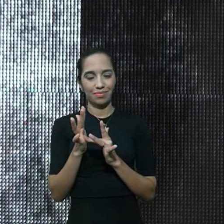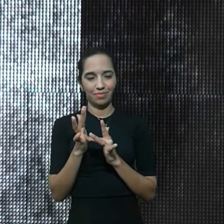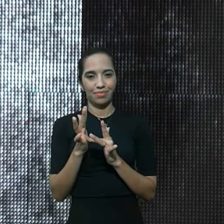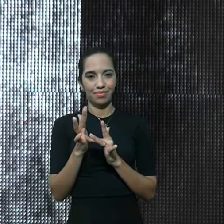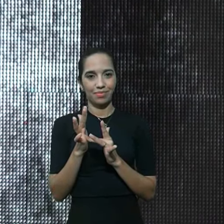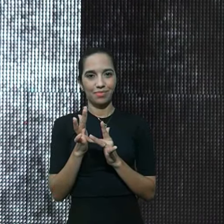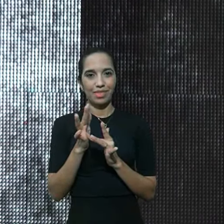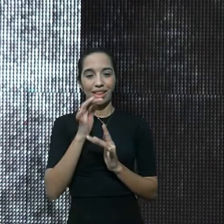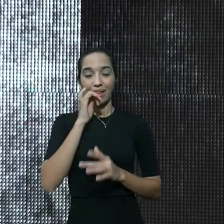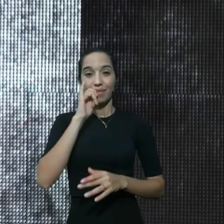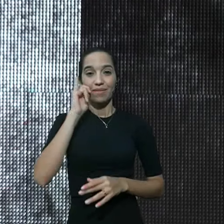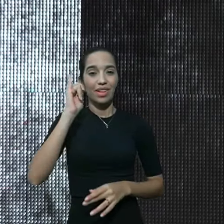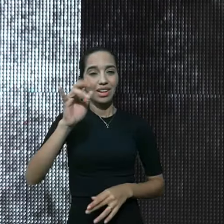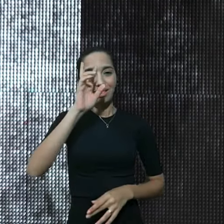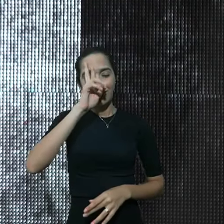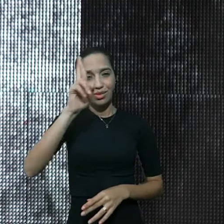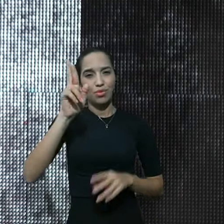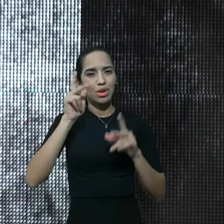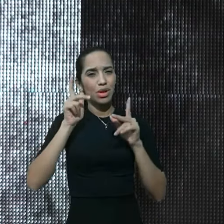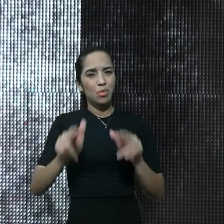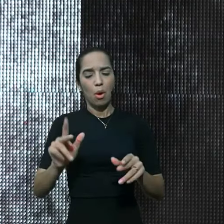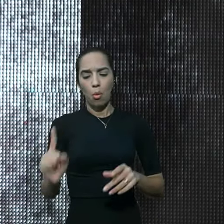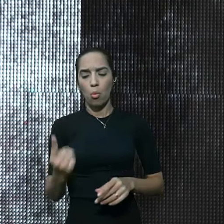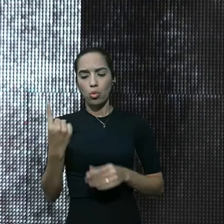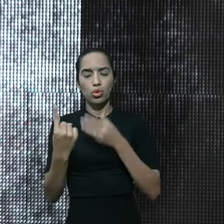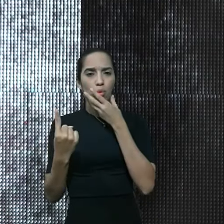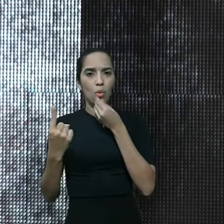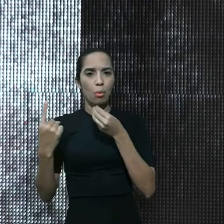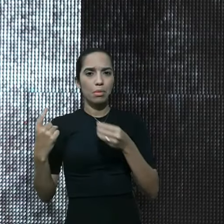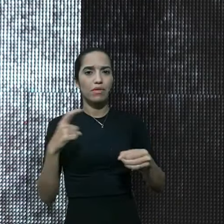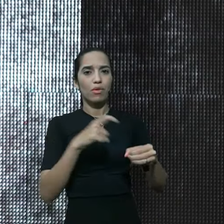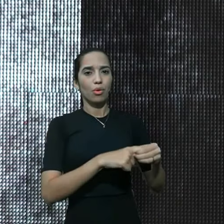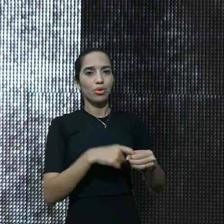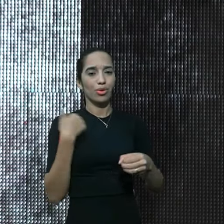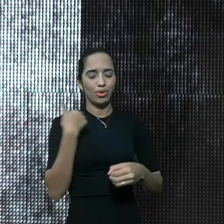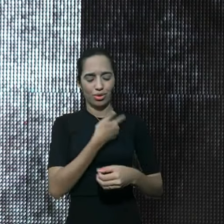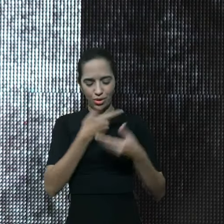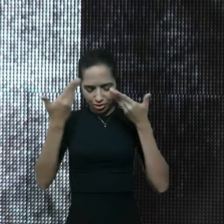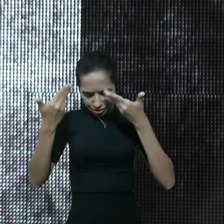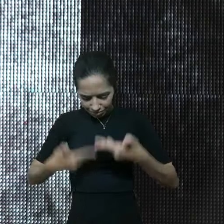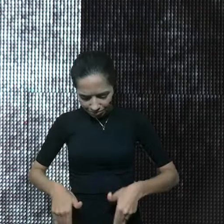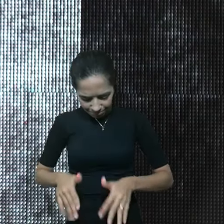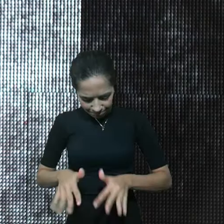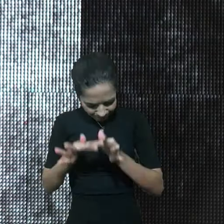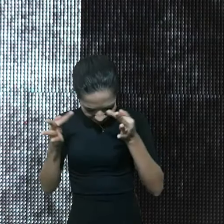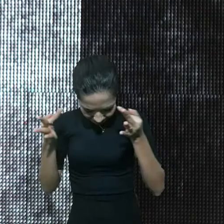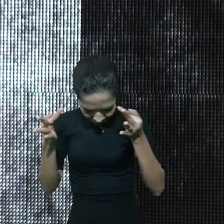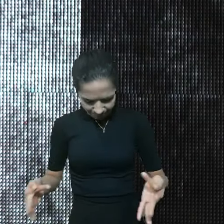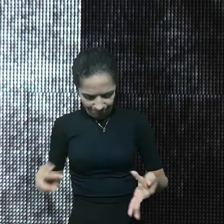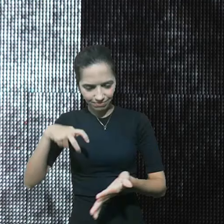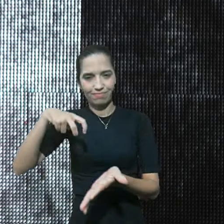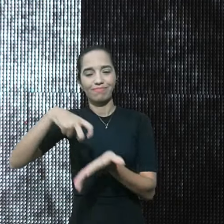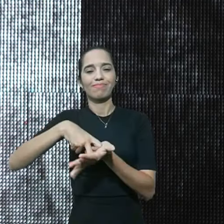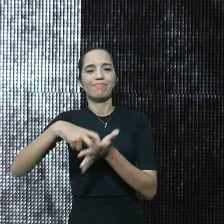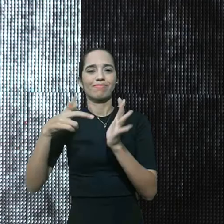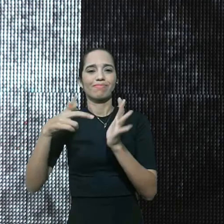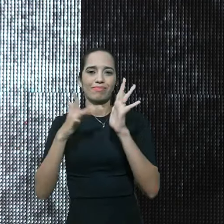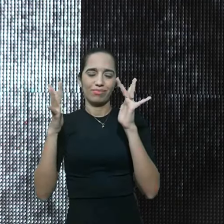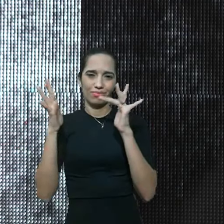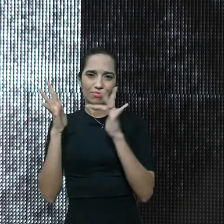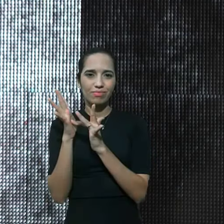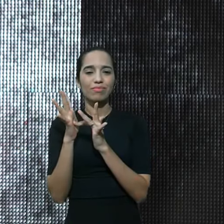e dizer Senhor assim como aquele único homem que voltou eis-nos aqui prostrados aos Teus pés Senhor